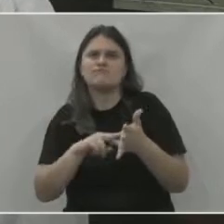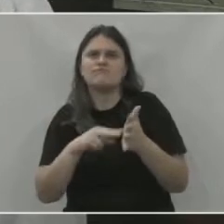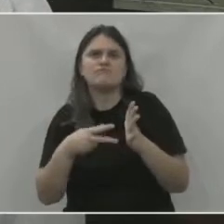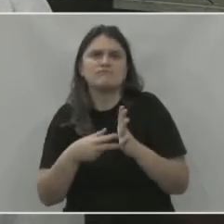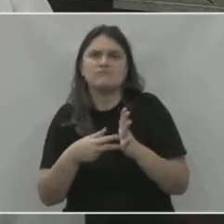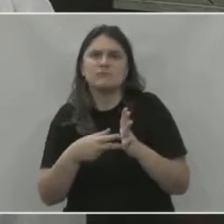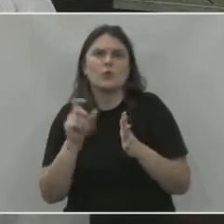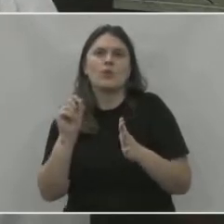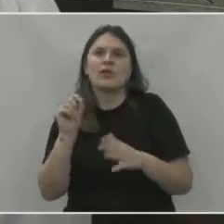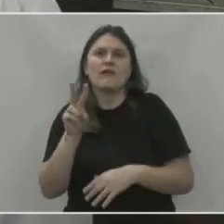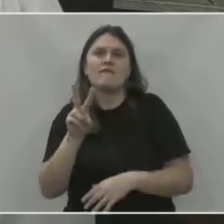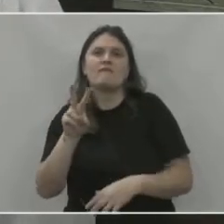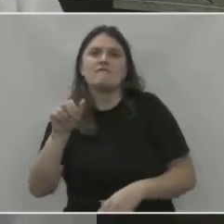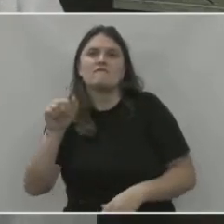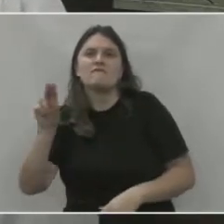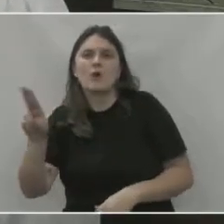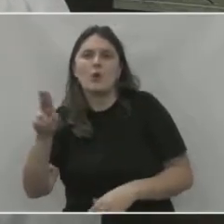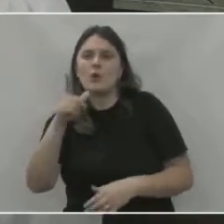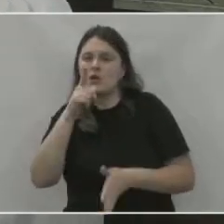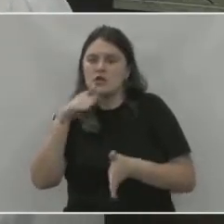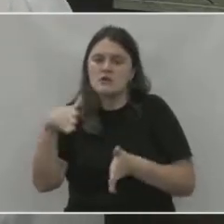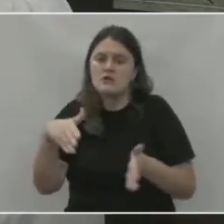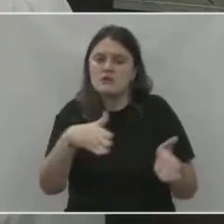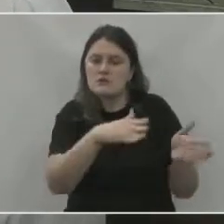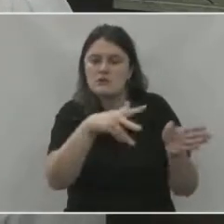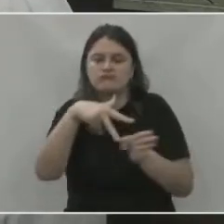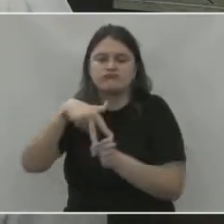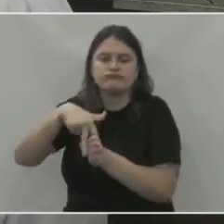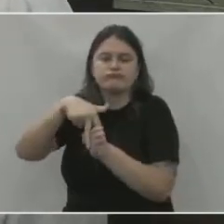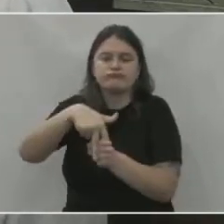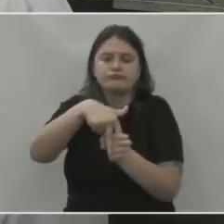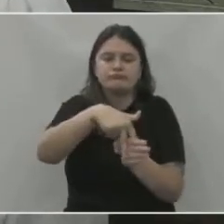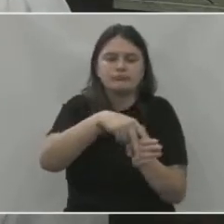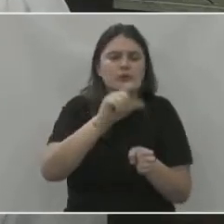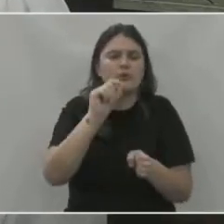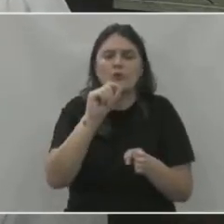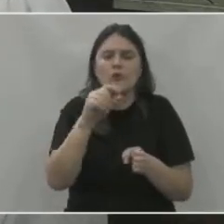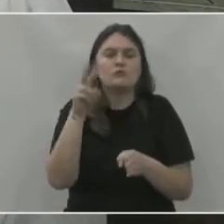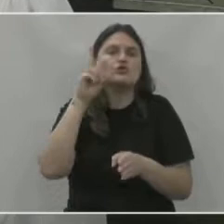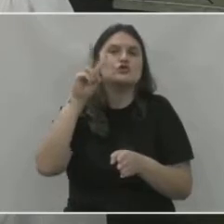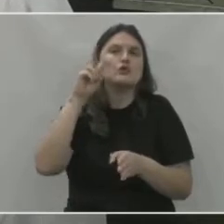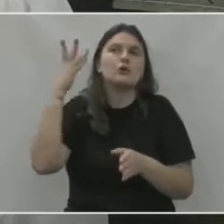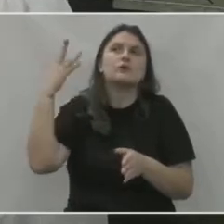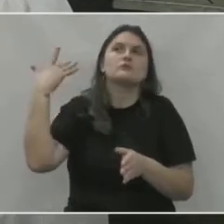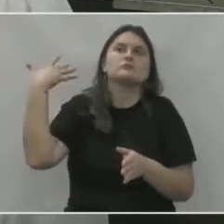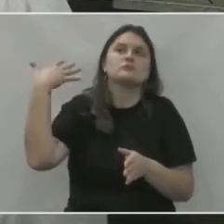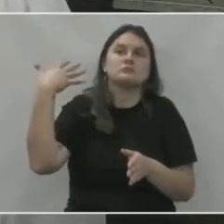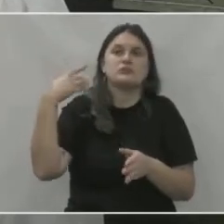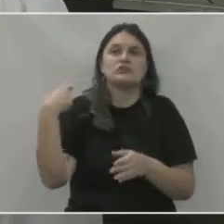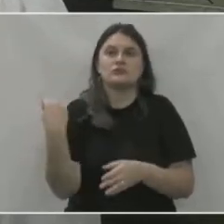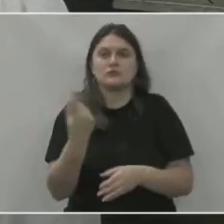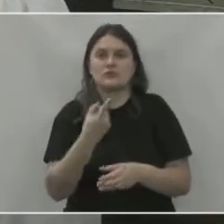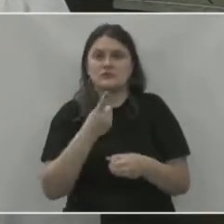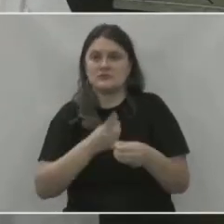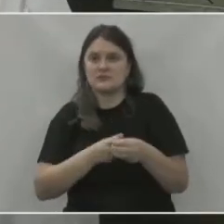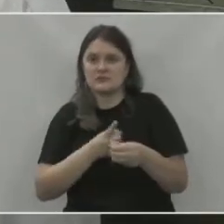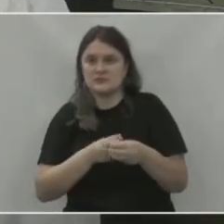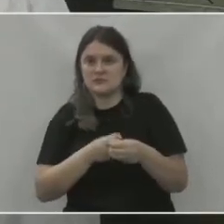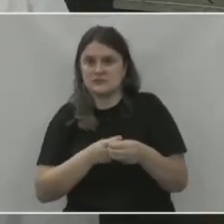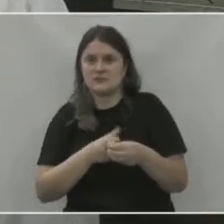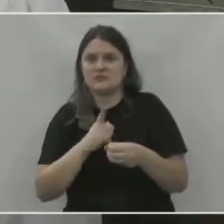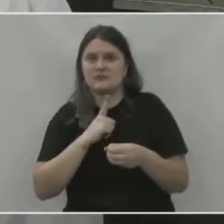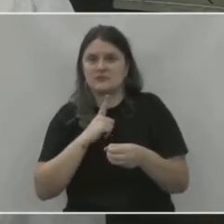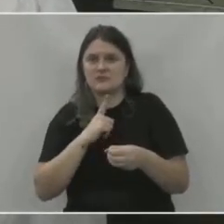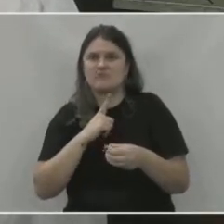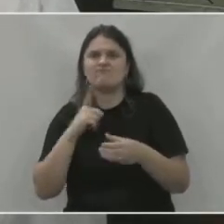aí? O que é o Val? O que representa o Val, por exemplo, a nossa cidade? Nossa cidade nasceu de Pedro